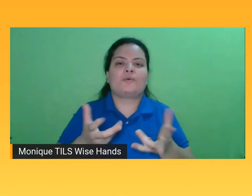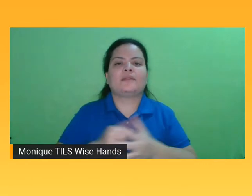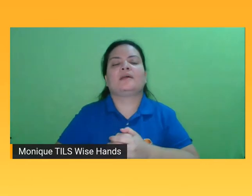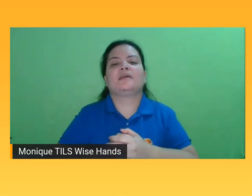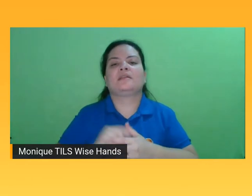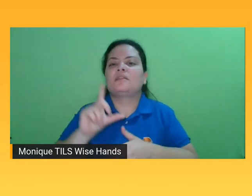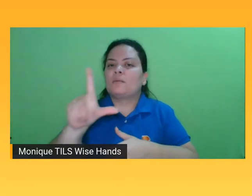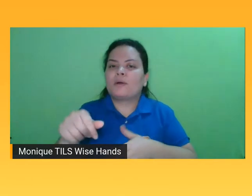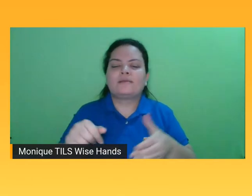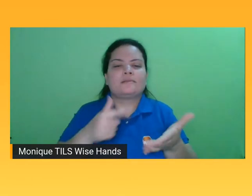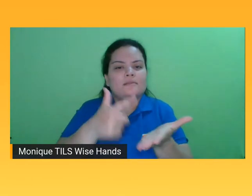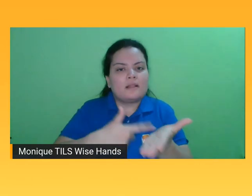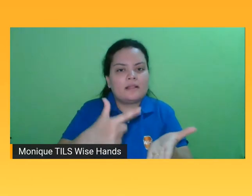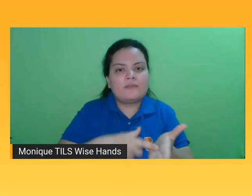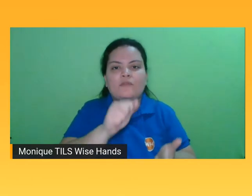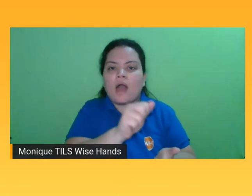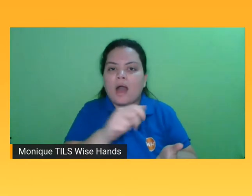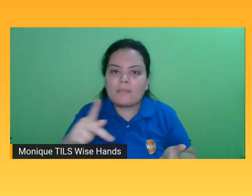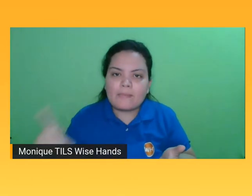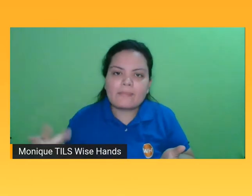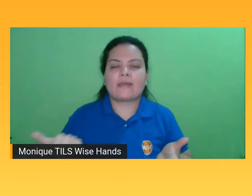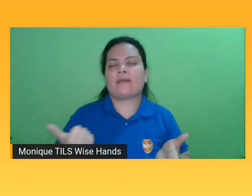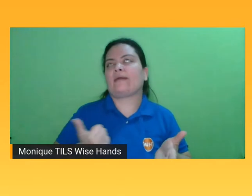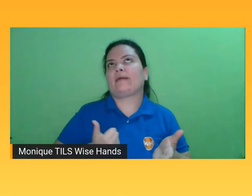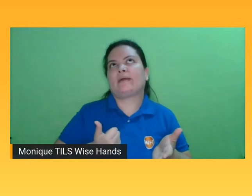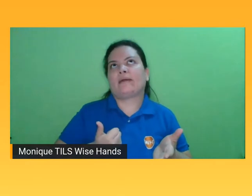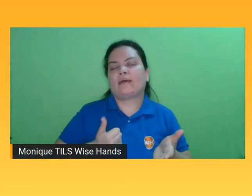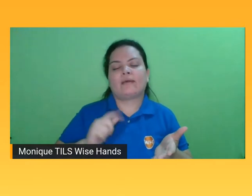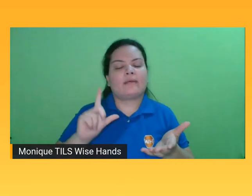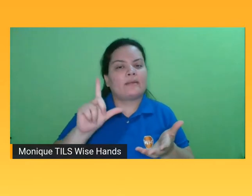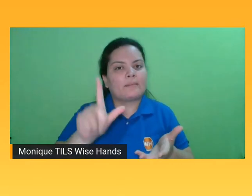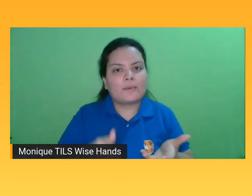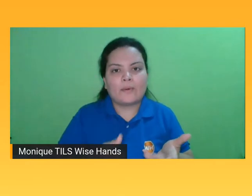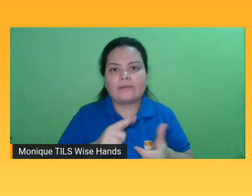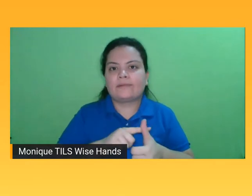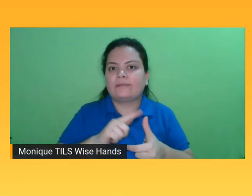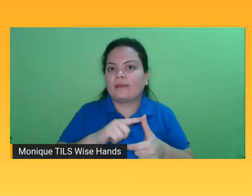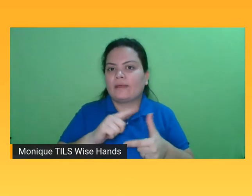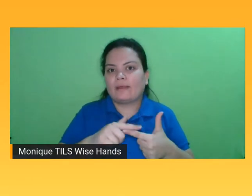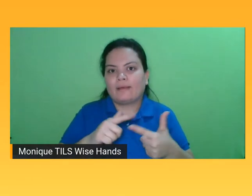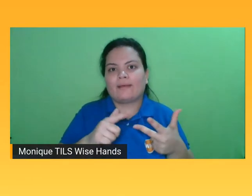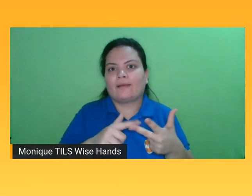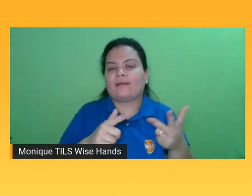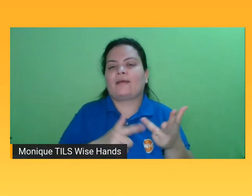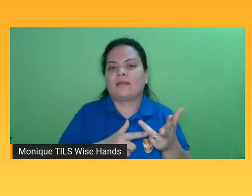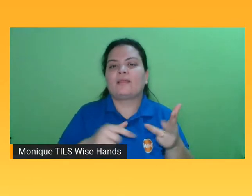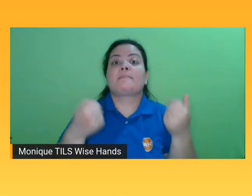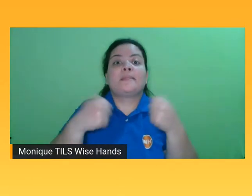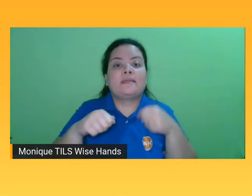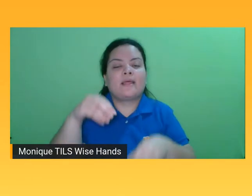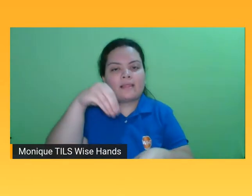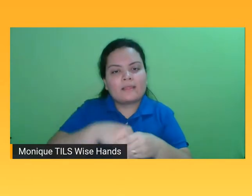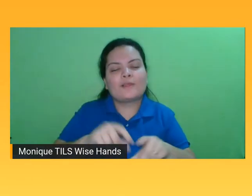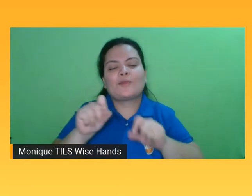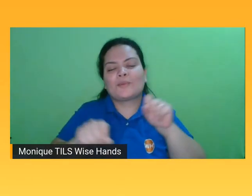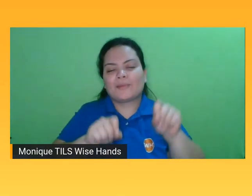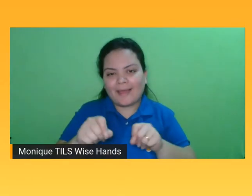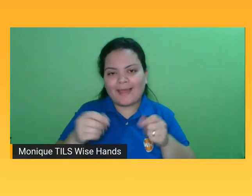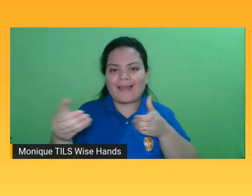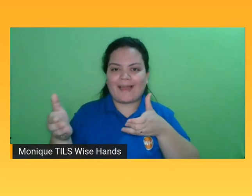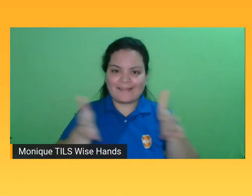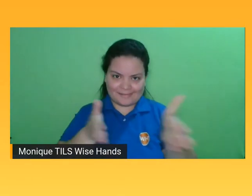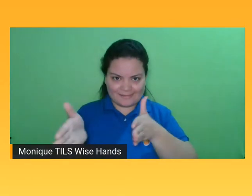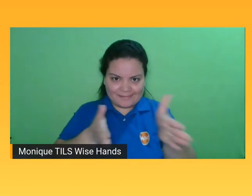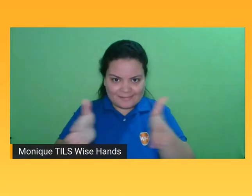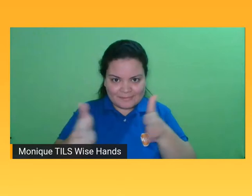aplicativos, a gente passa a ter a necessidade de trabalhar com acessibilidade, né? Então, para